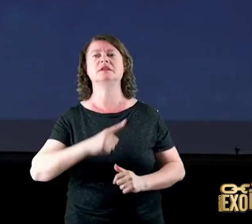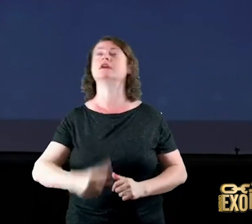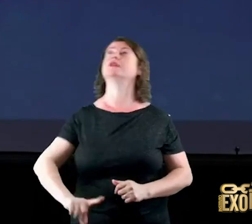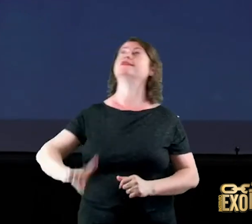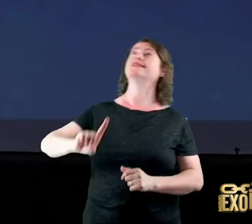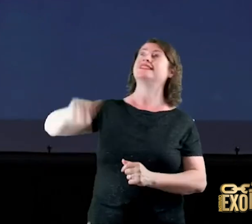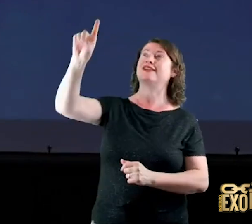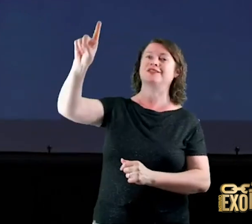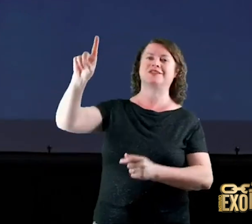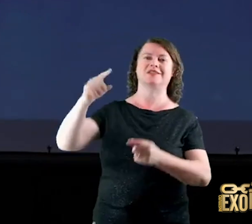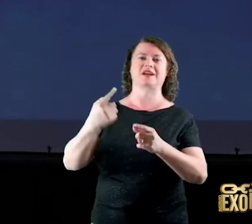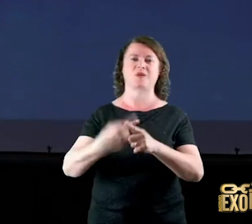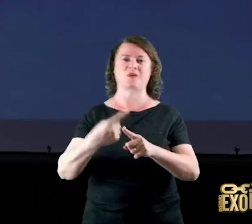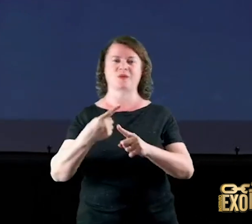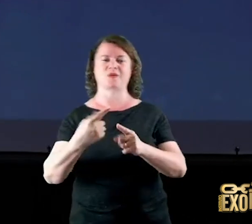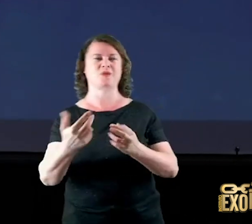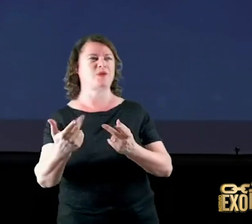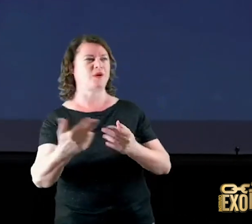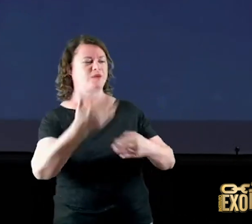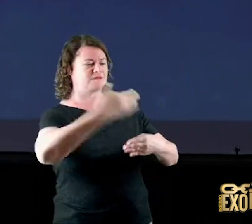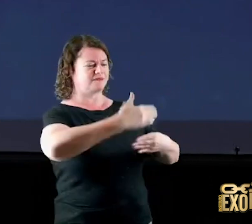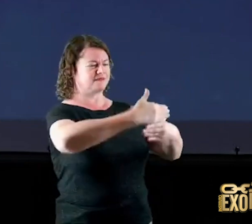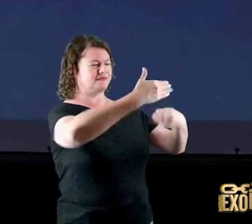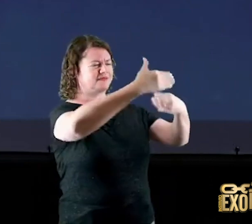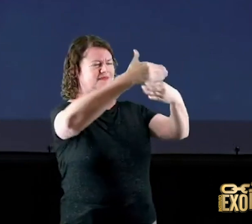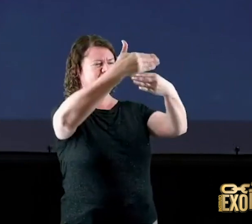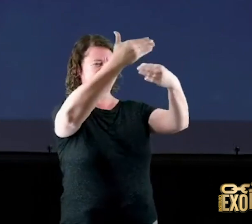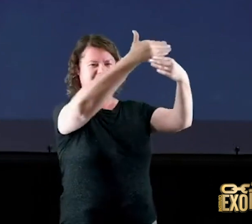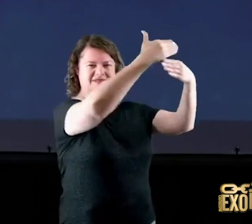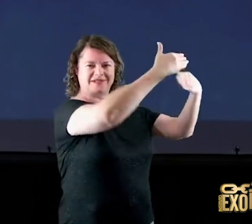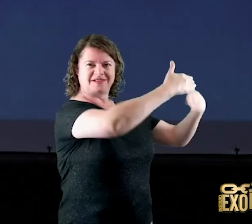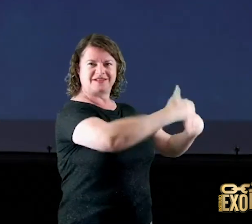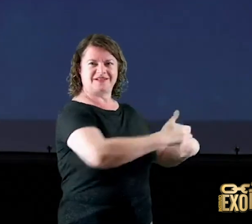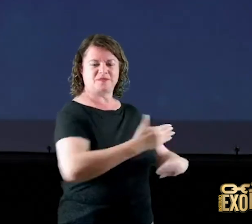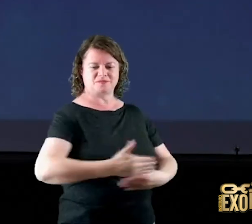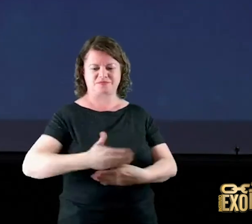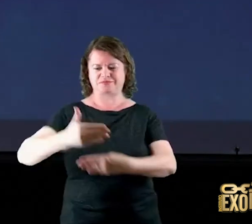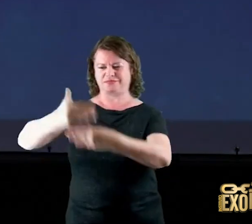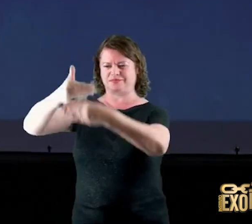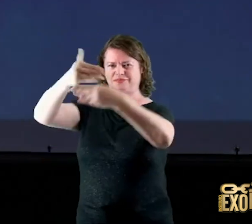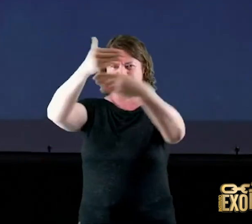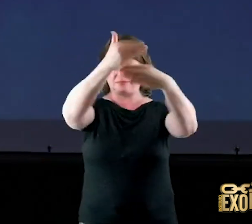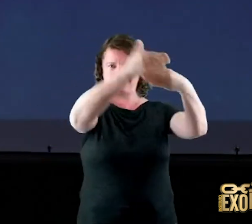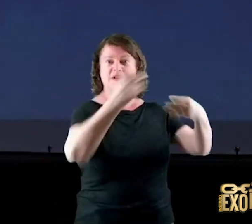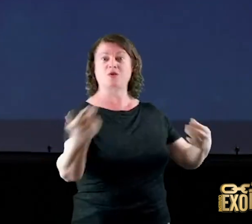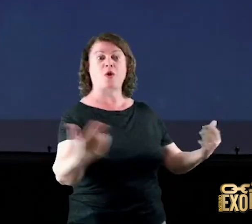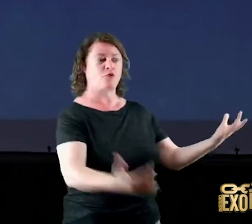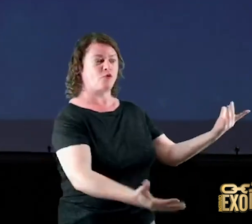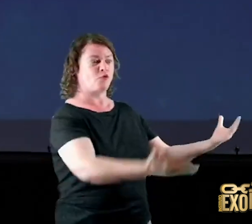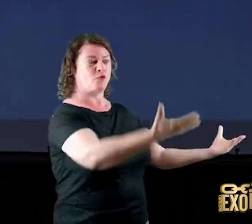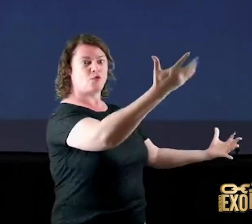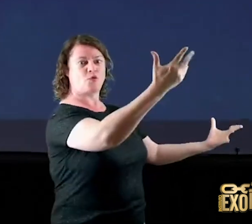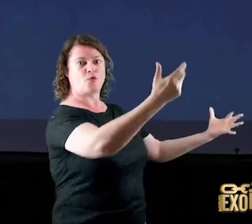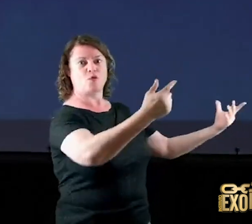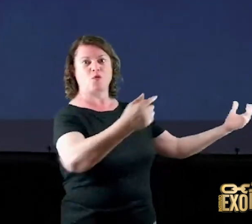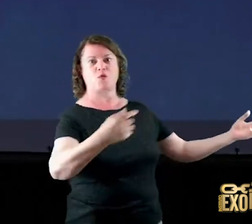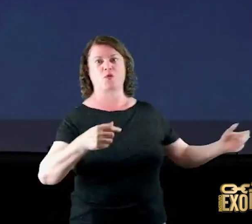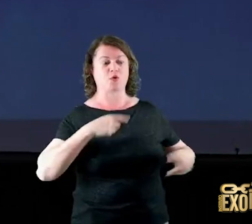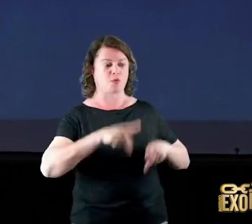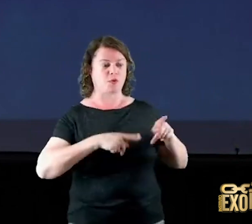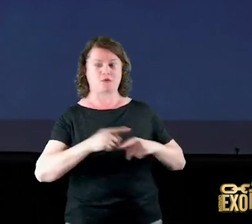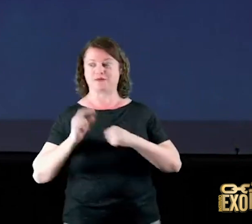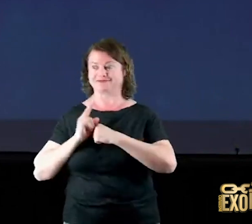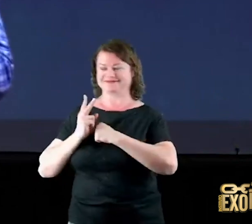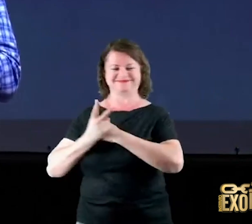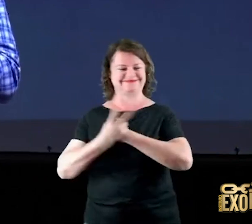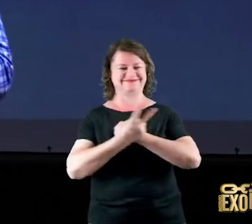como as muralhas como os montes de Jerusalém como uma muralha de fogo em volta do seu povo amém coloca a mão no seu